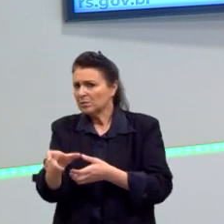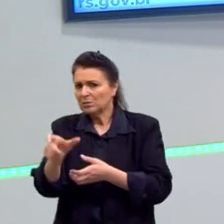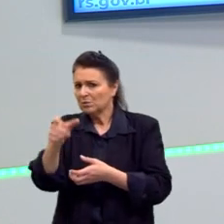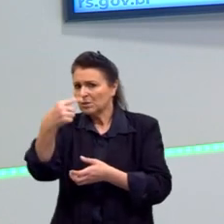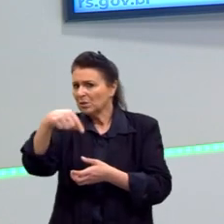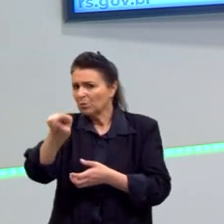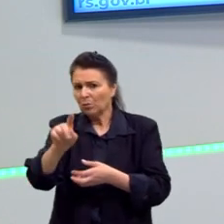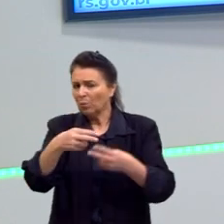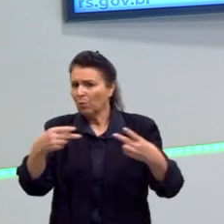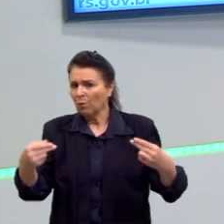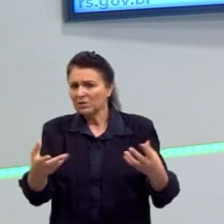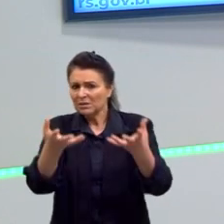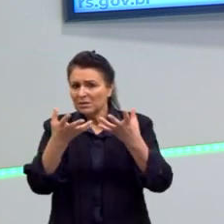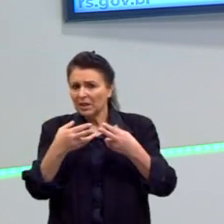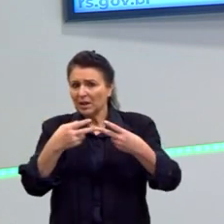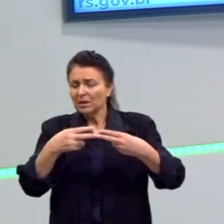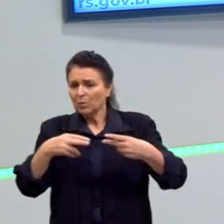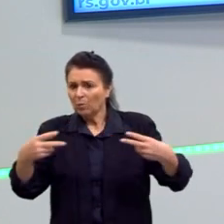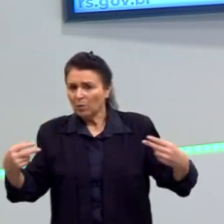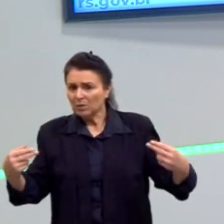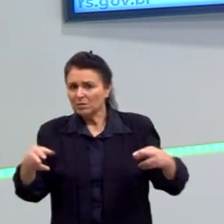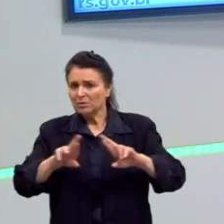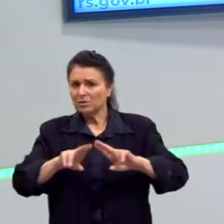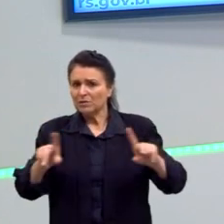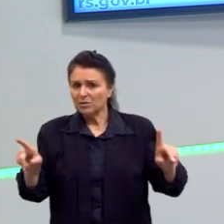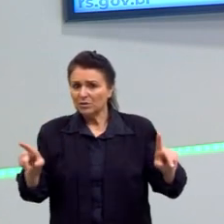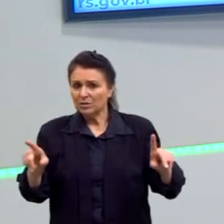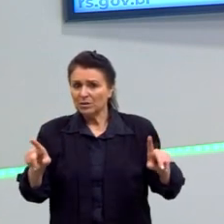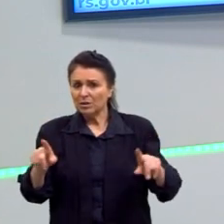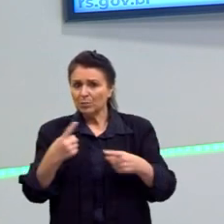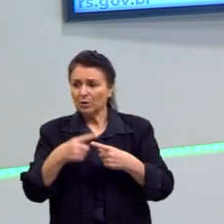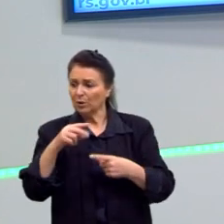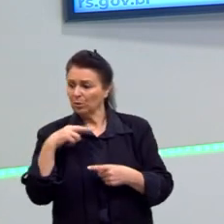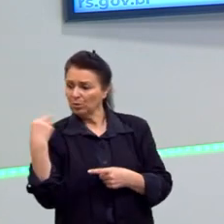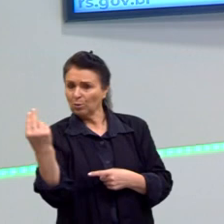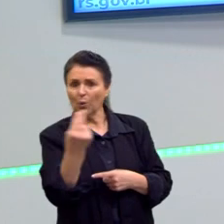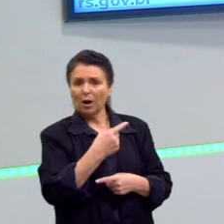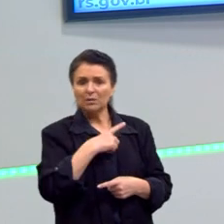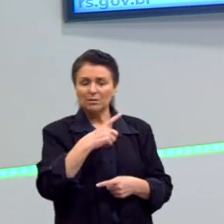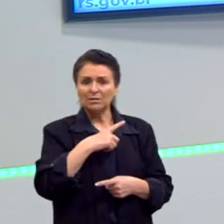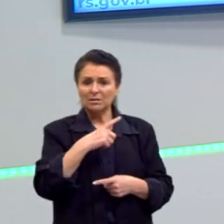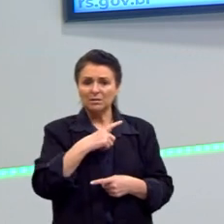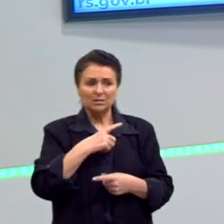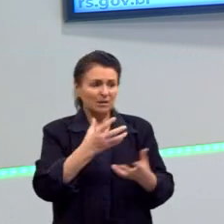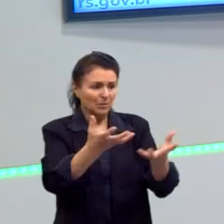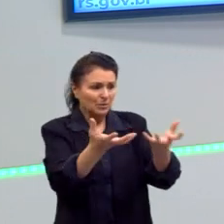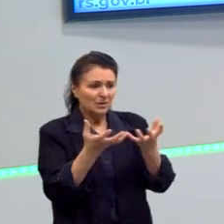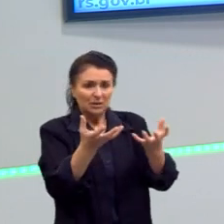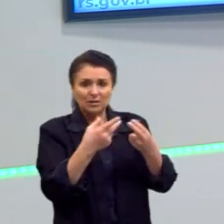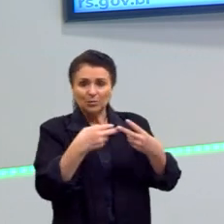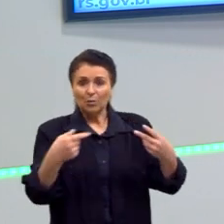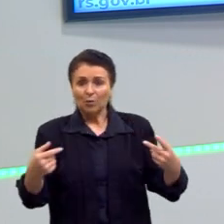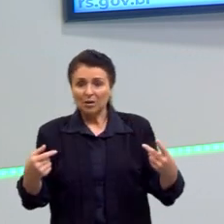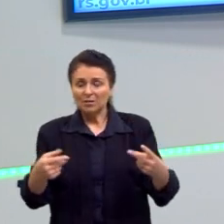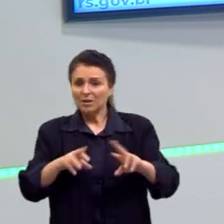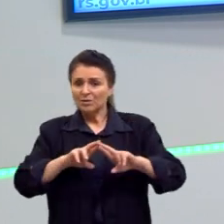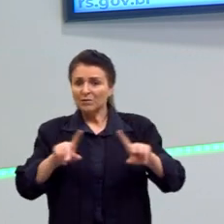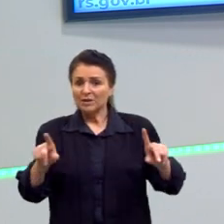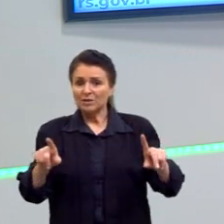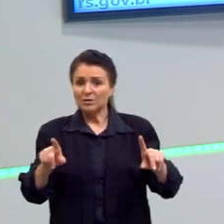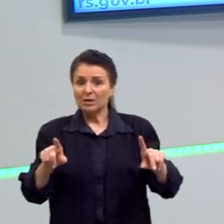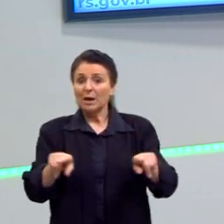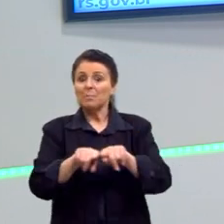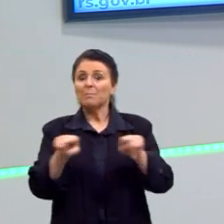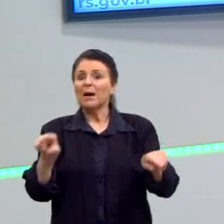Isso não vai dar certo, porque nós temos vontades diferentes. E isso é senso comum. Então, o que tem que prevalecer é a